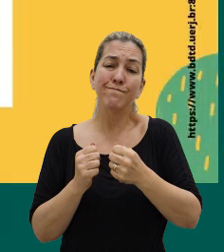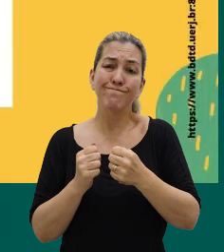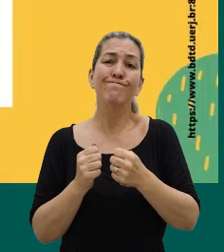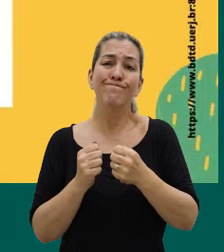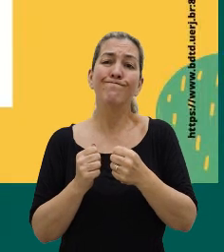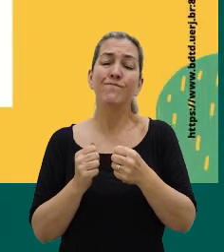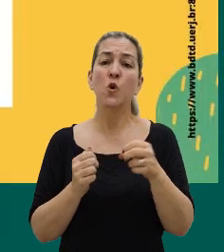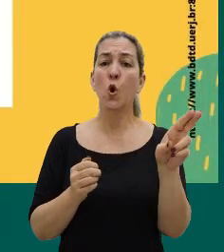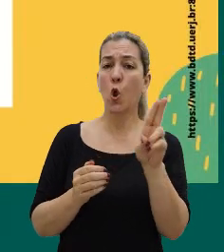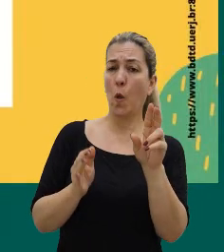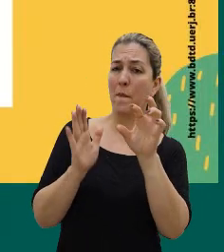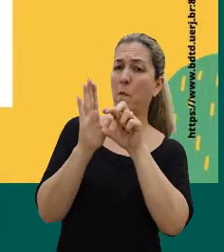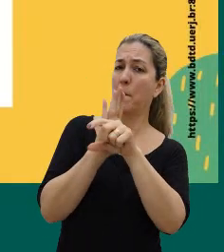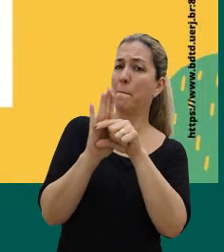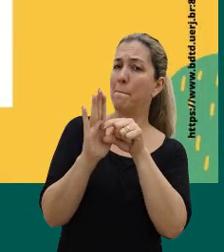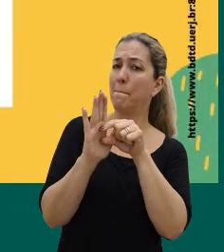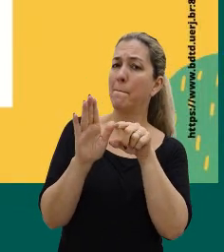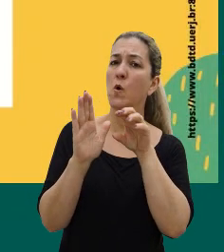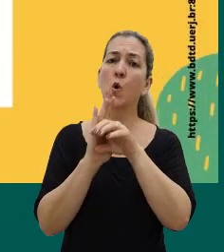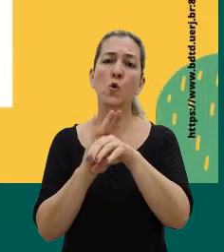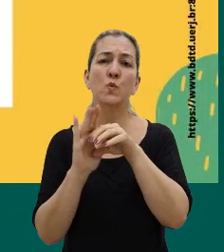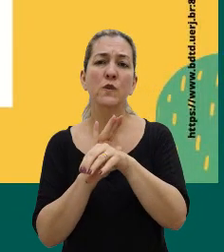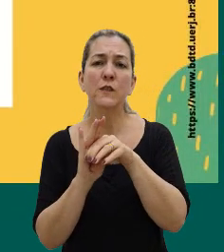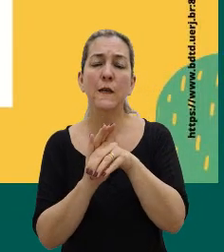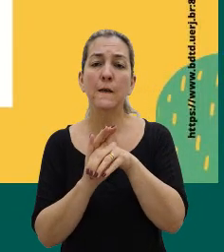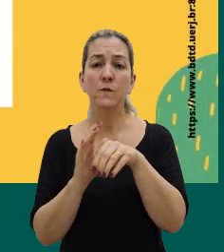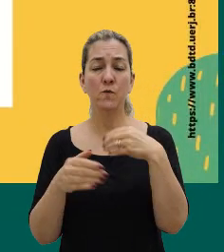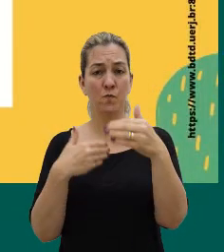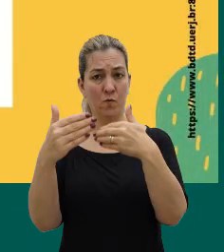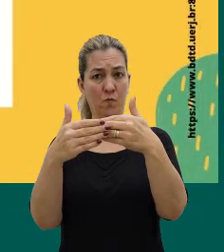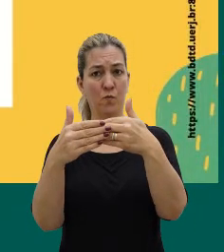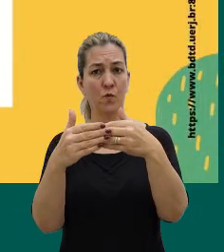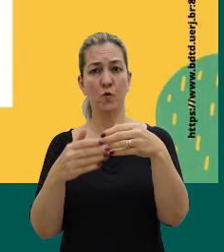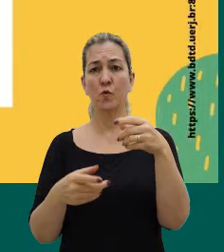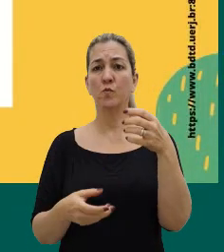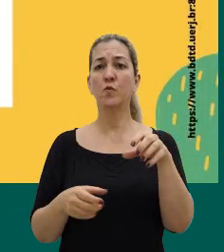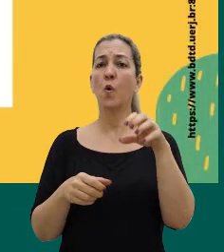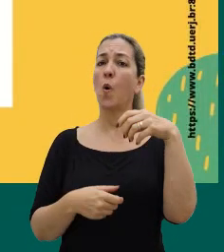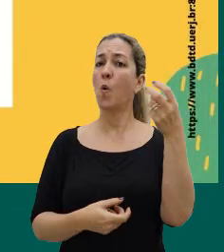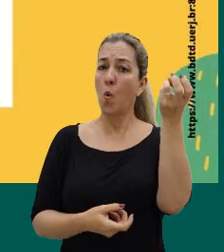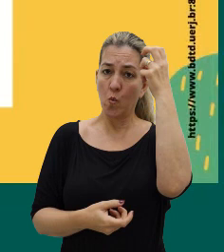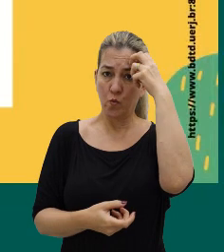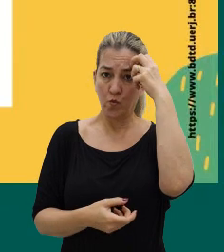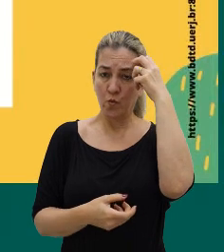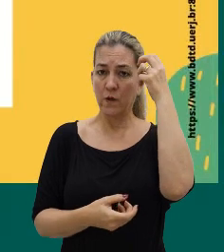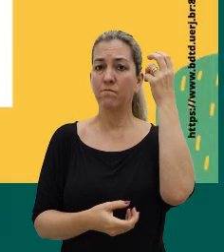definida a partir de uma definição que perpassasse a noção de cultura e de época?